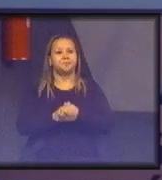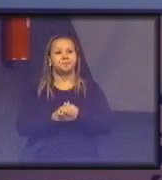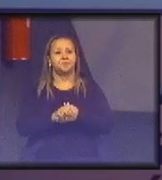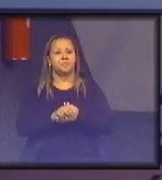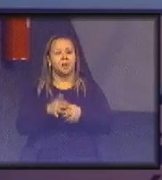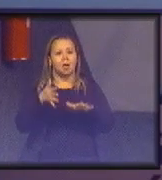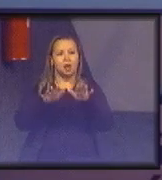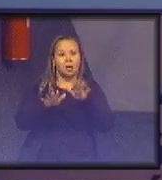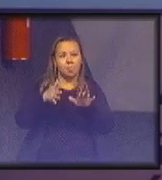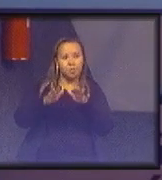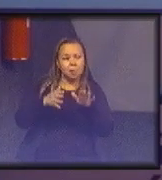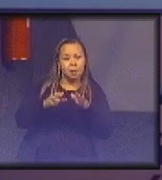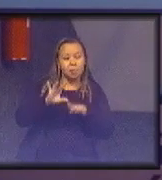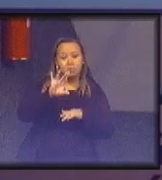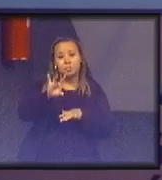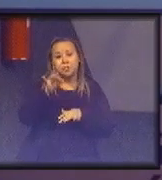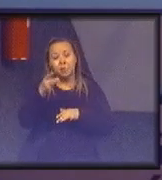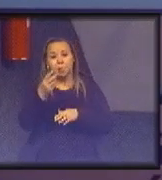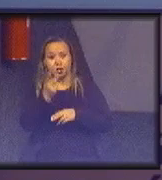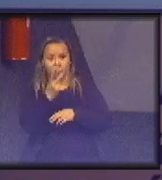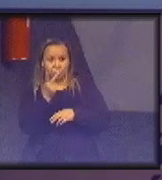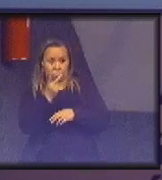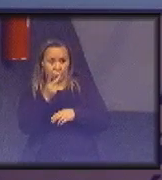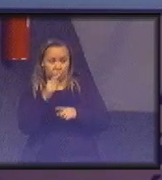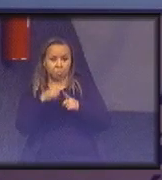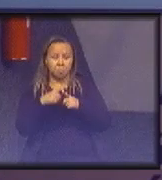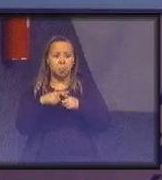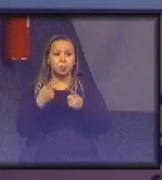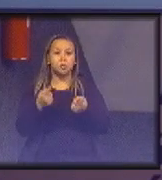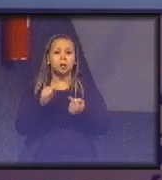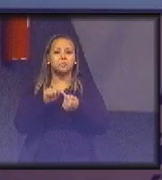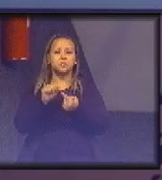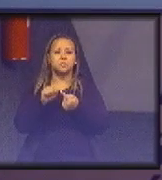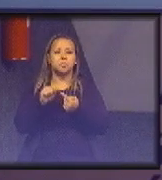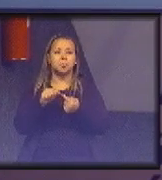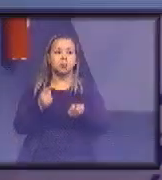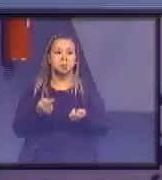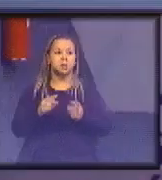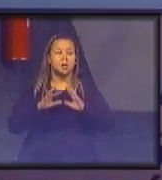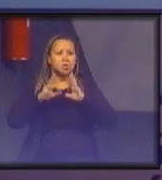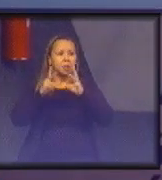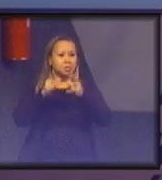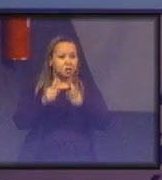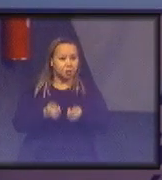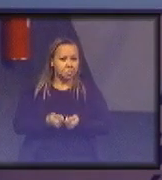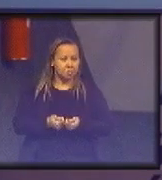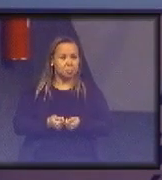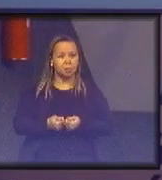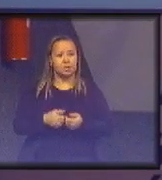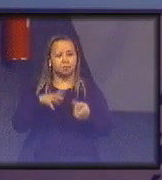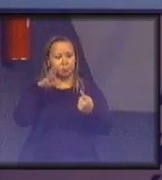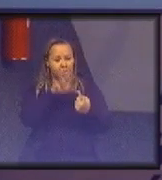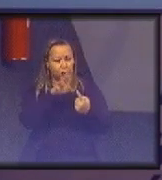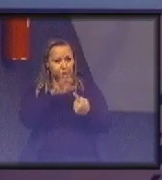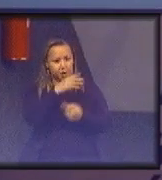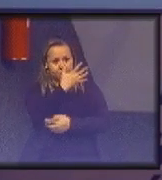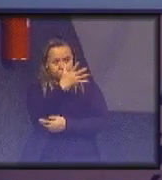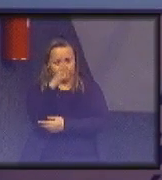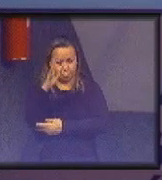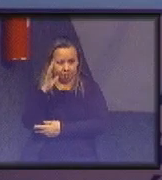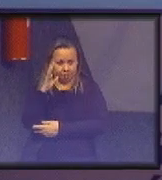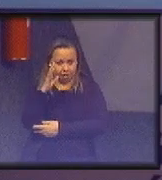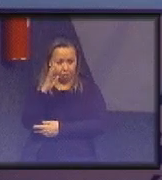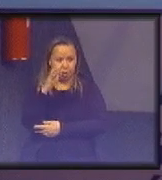moderadamente preferido em que sentido? Aqui a gente tem que traçar em todos, no impacto ao meio ambiente, e também na gestão do próprio